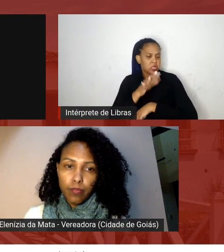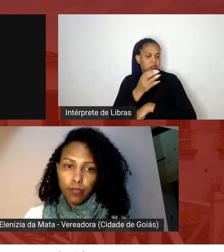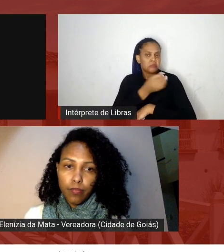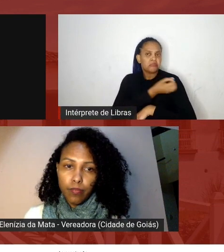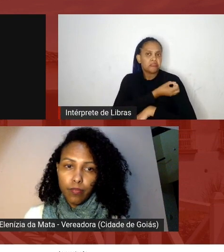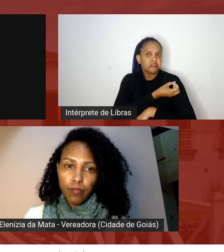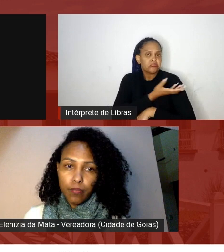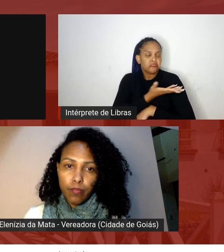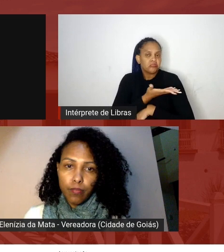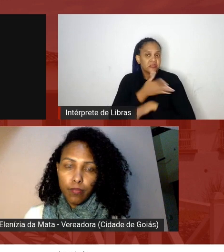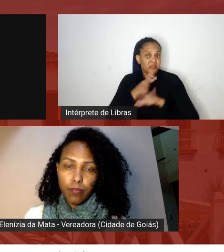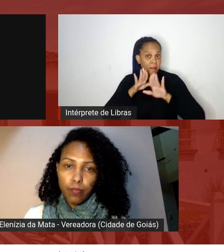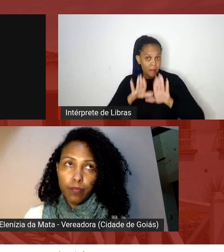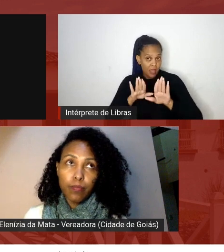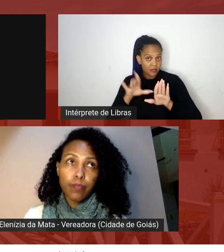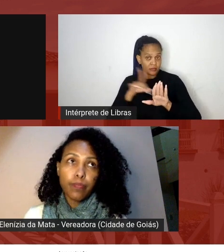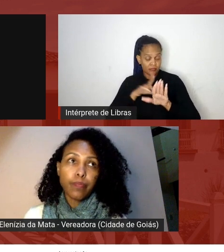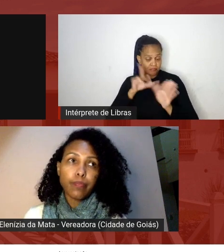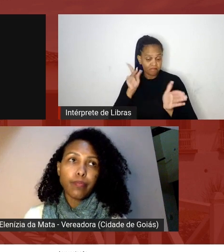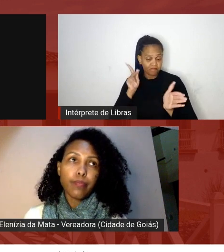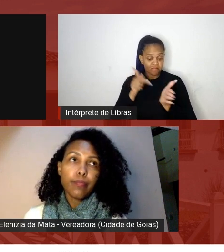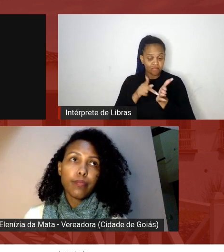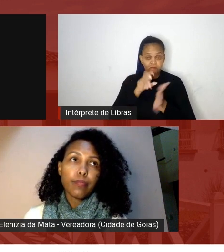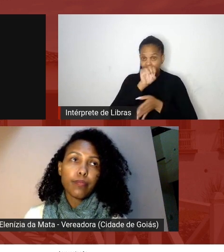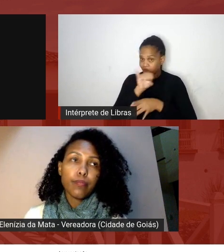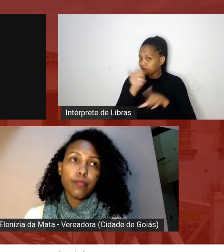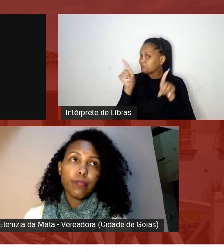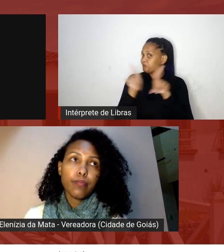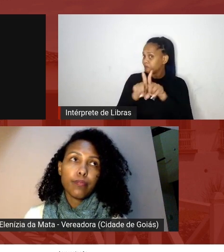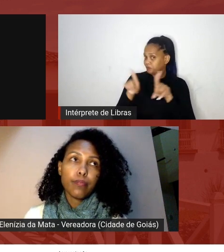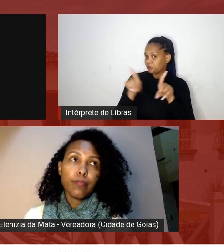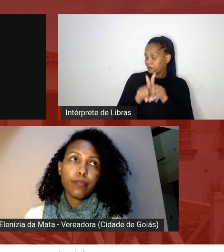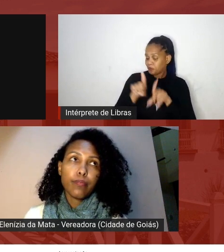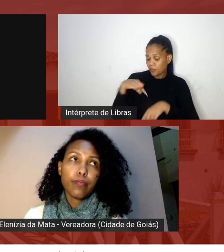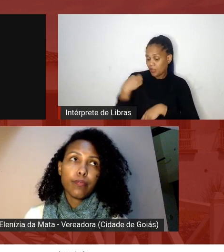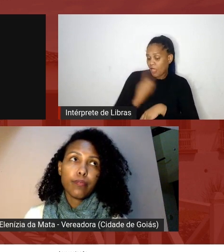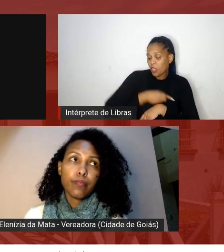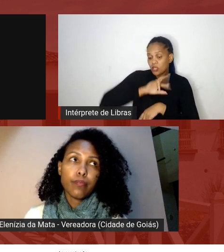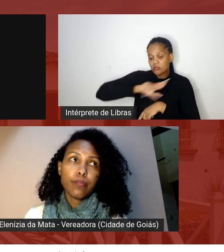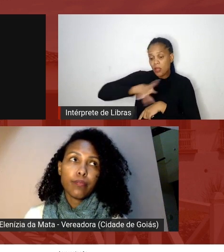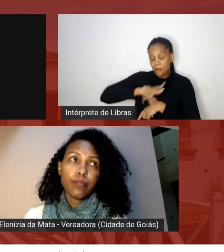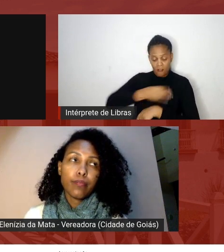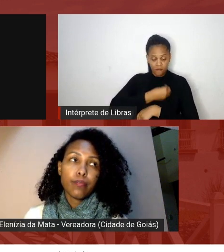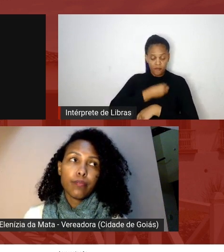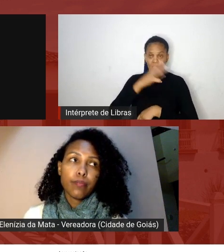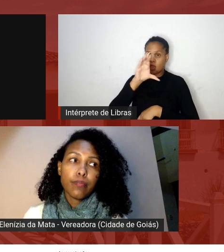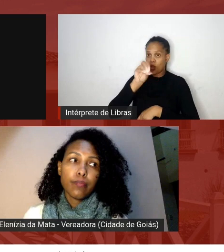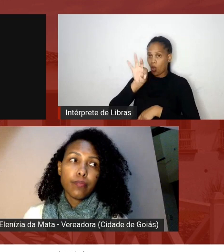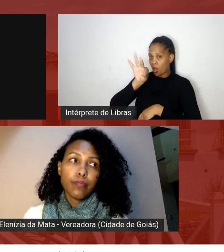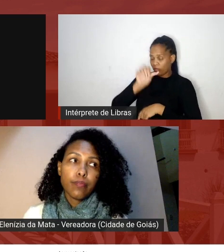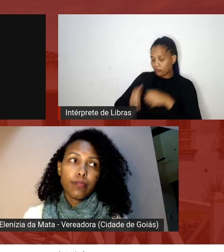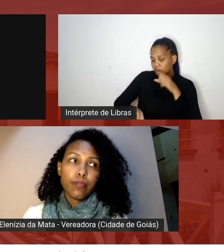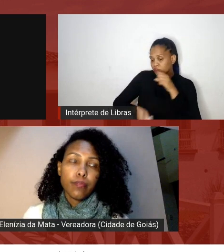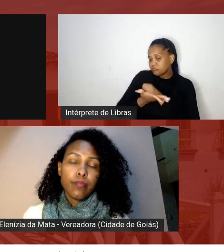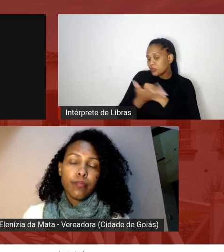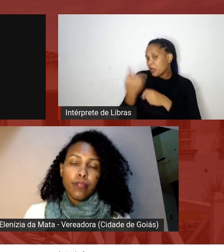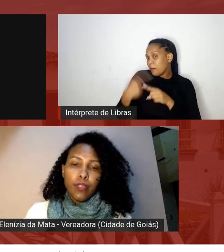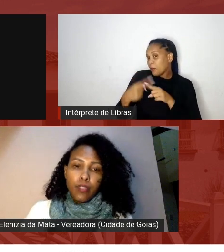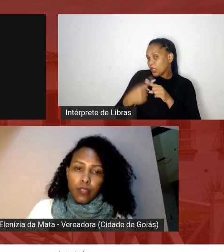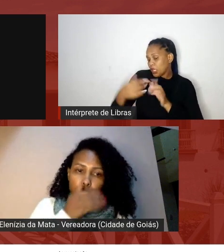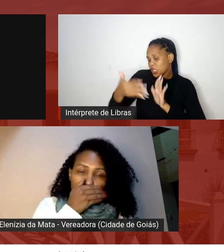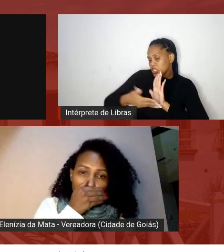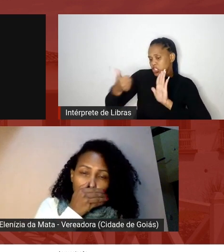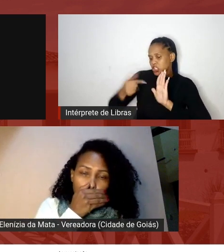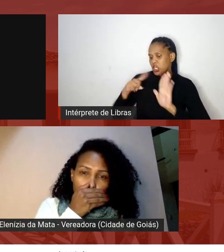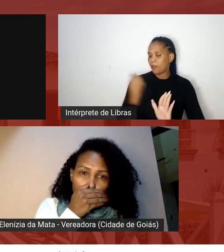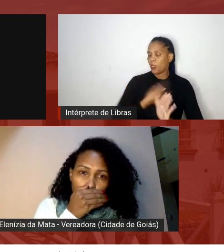temos que de fato ver se também não estamos vivendo a cotas porque somos ceifados de direito como